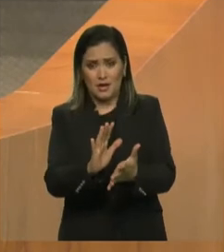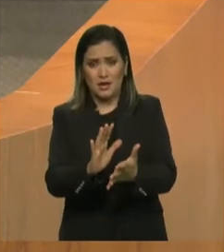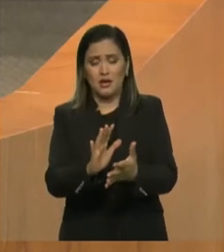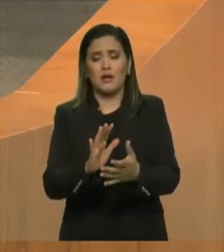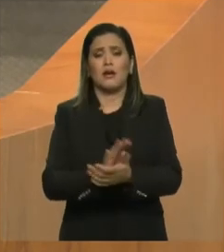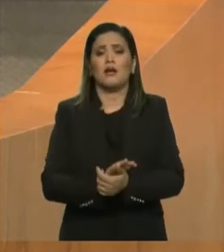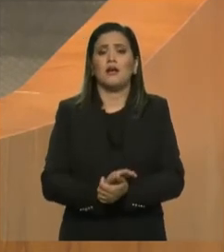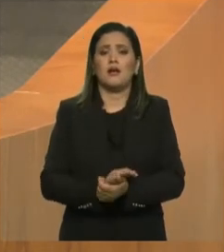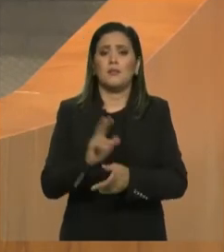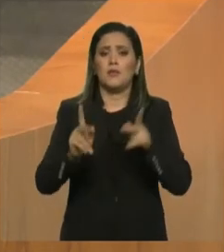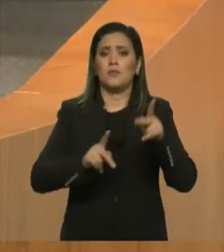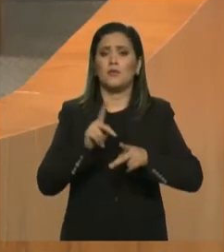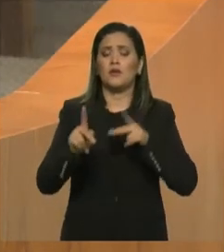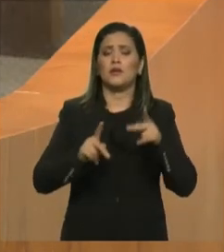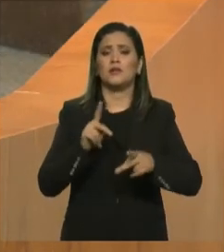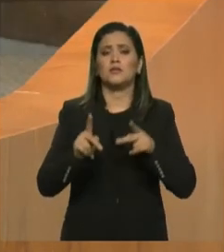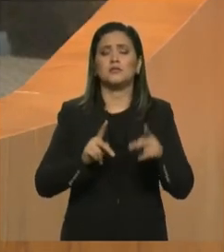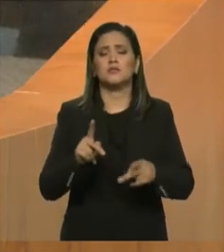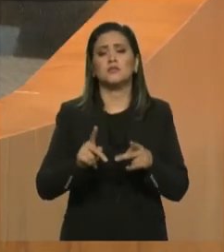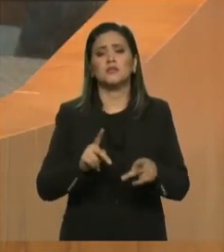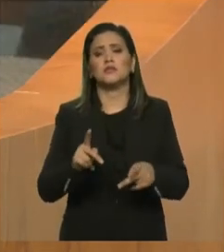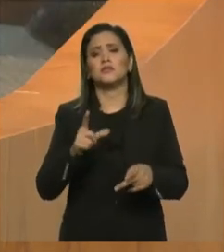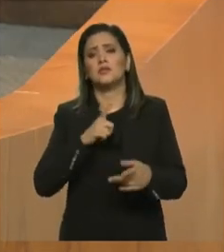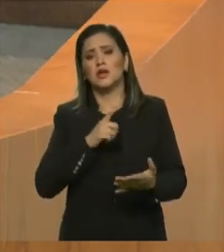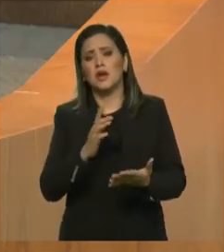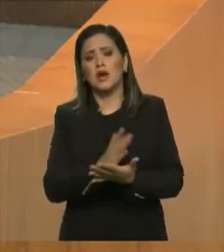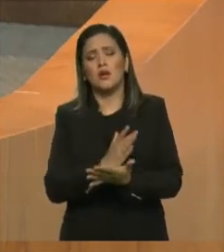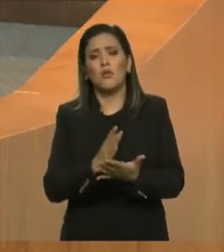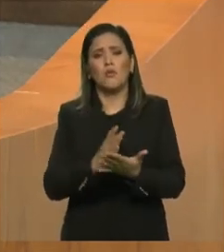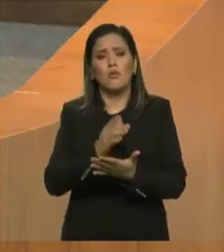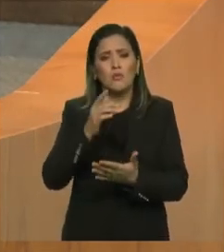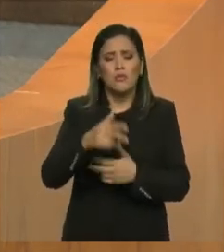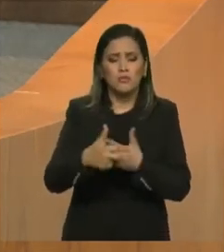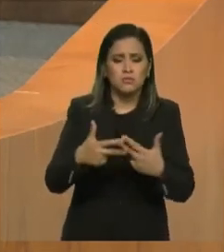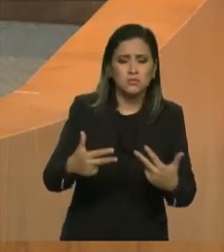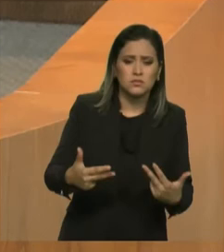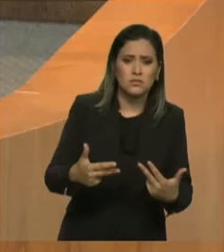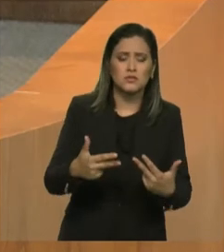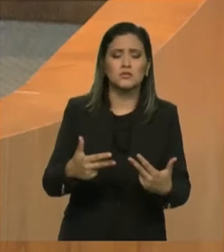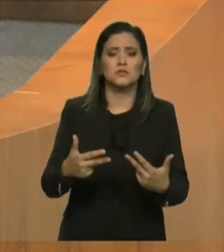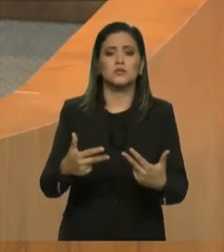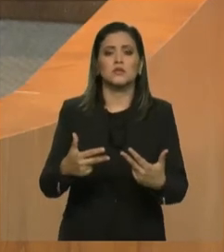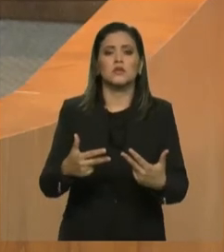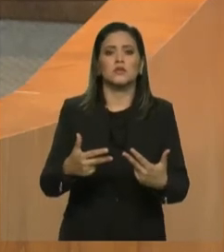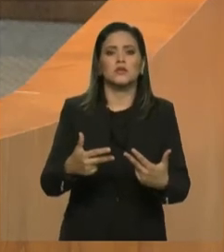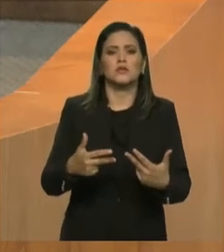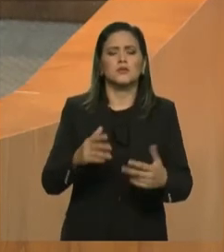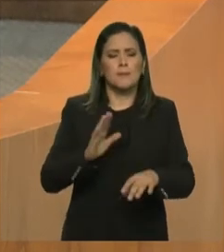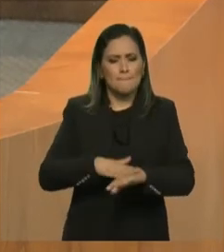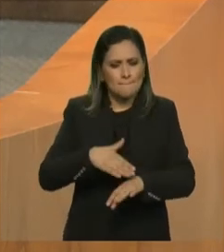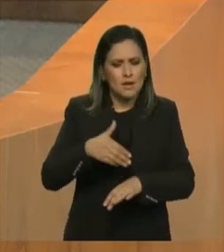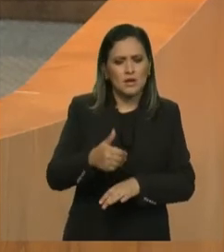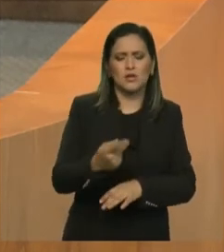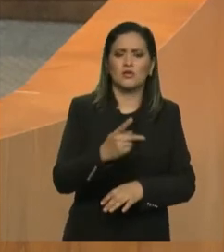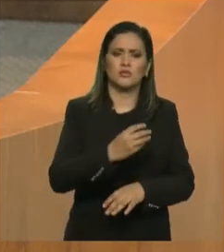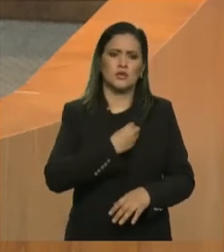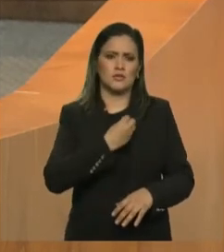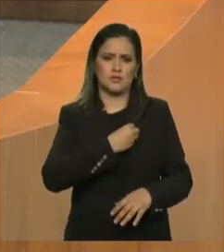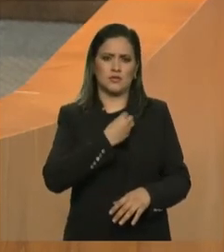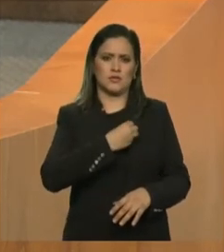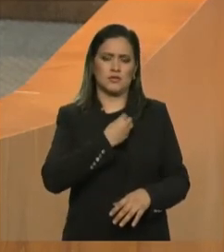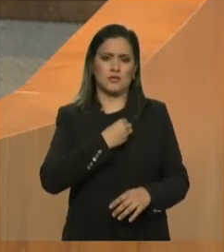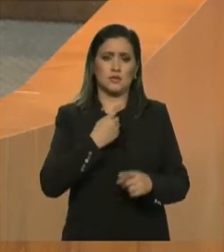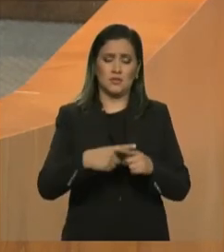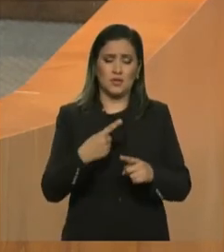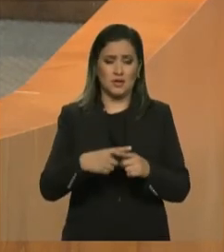a dor, o sofrimento, o luto, a saudade dos entes queridos, mas que possam ser transformados em ações